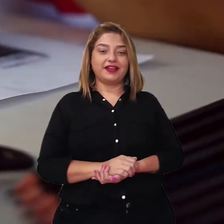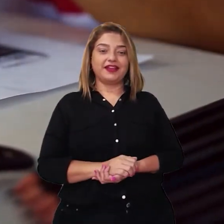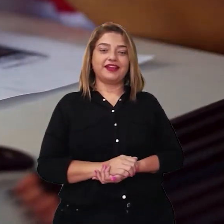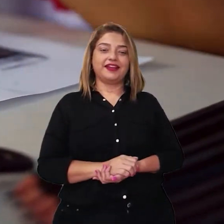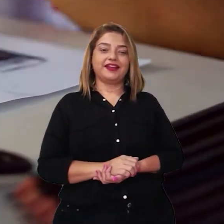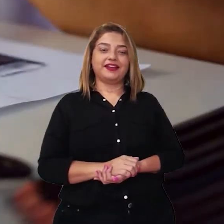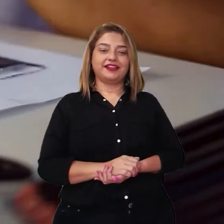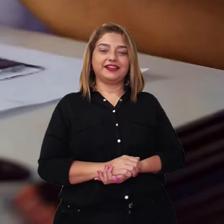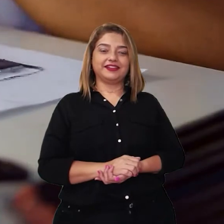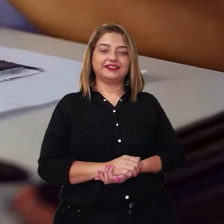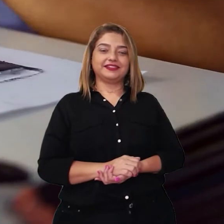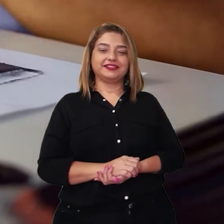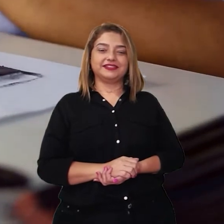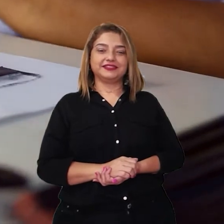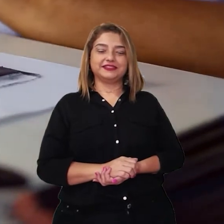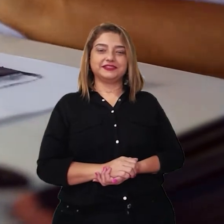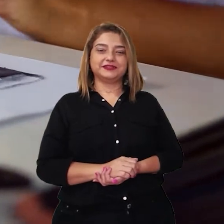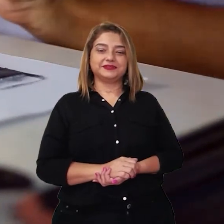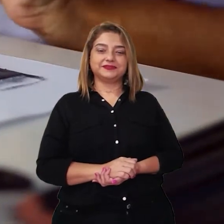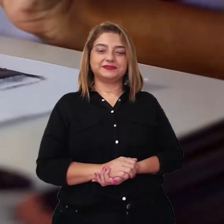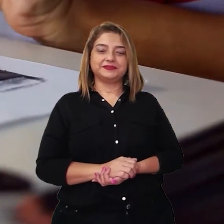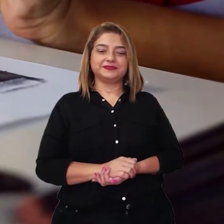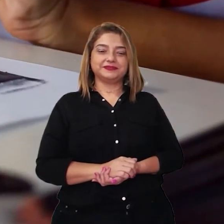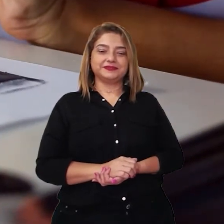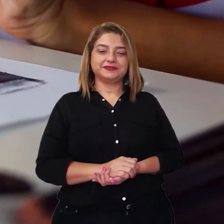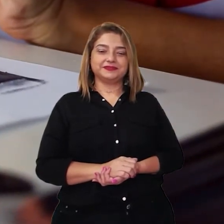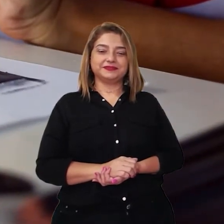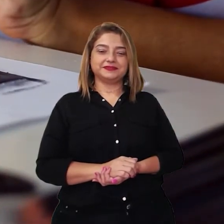Tá. Vamos tirar agora o bloquinho.